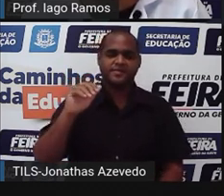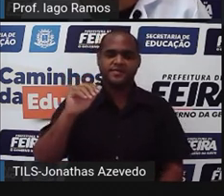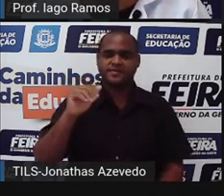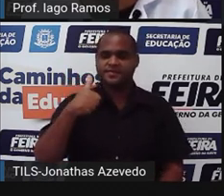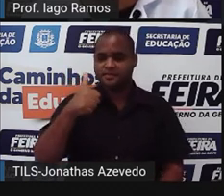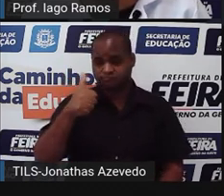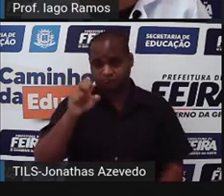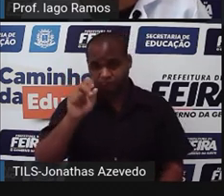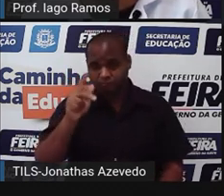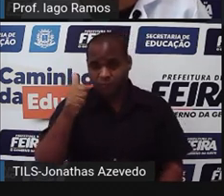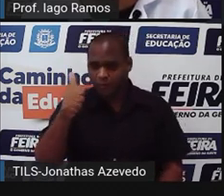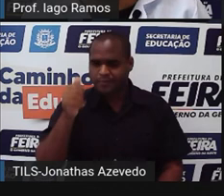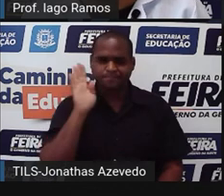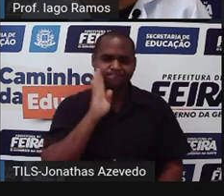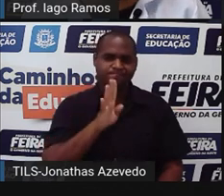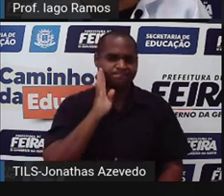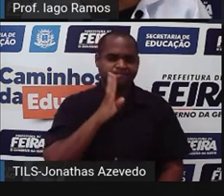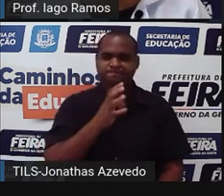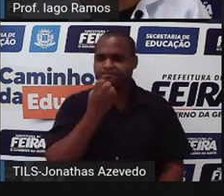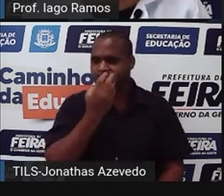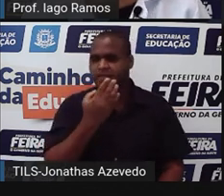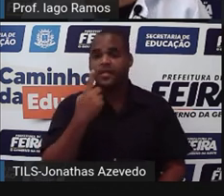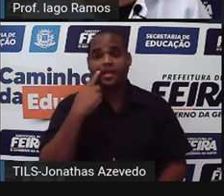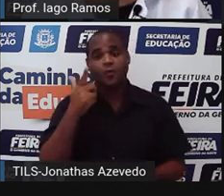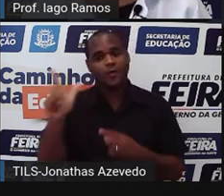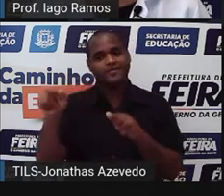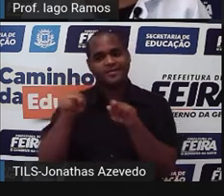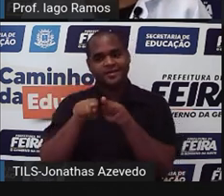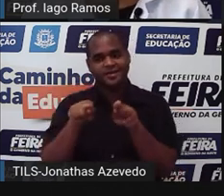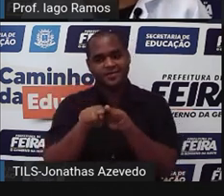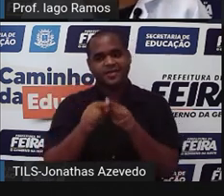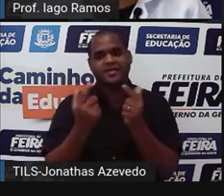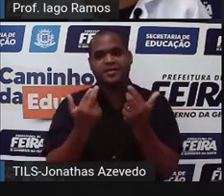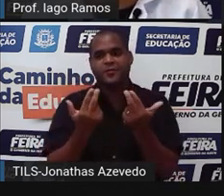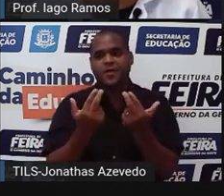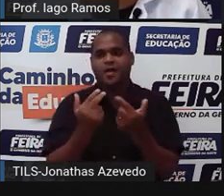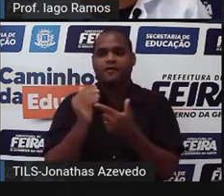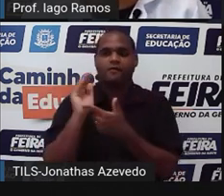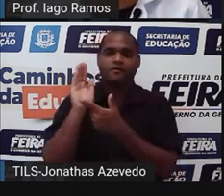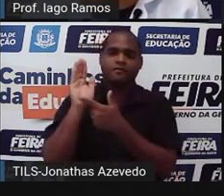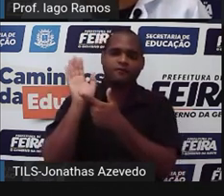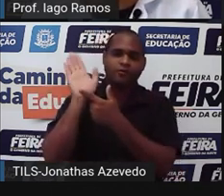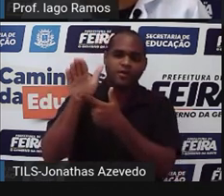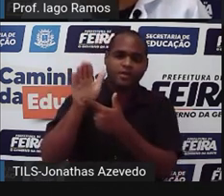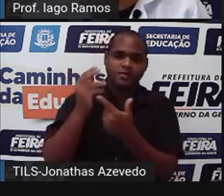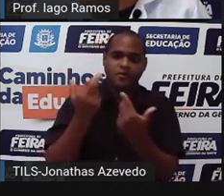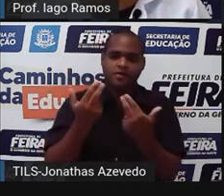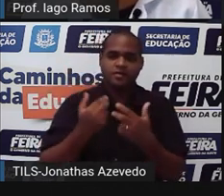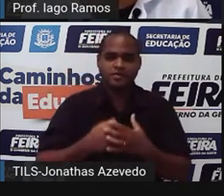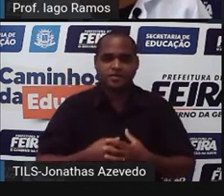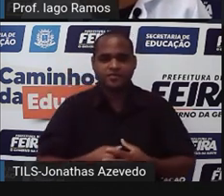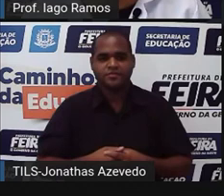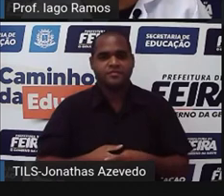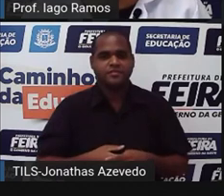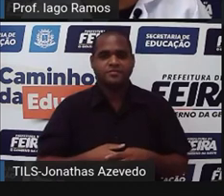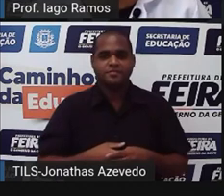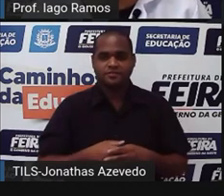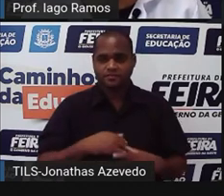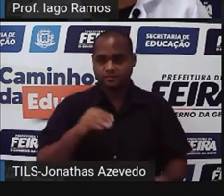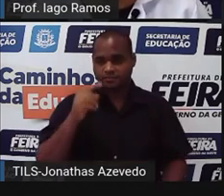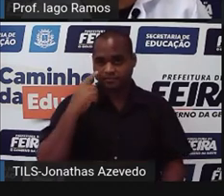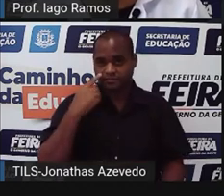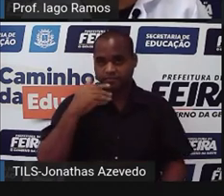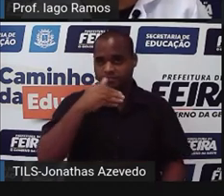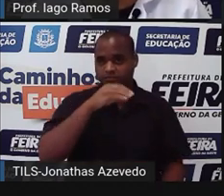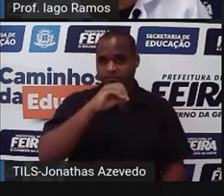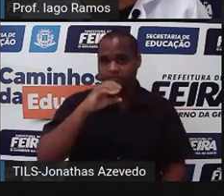Beleza. Ótimo. Bacana. Da mesma forma, a gente vai fazer com o pessoal do vôlei. Ó. O pessoal do vôlei